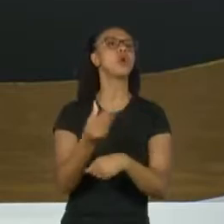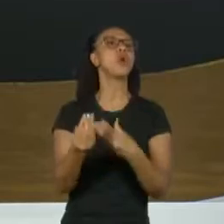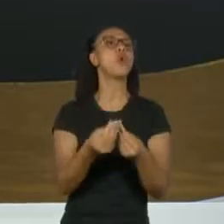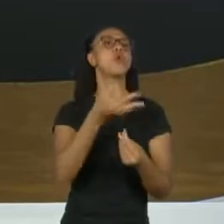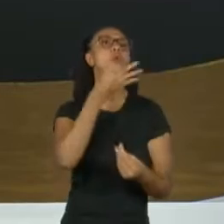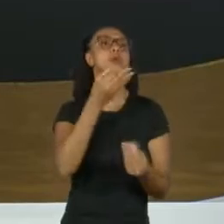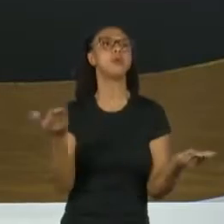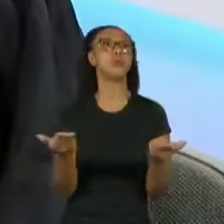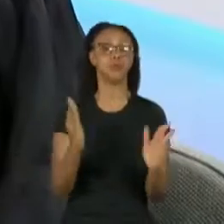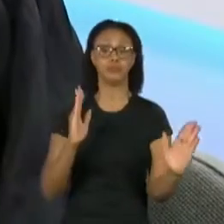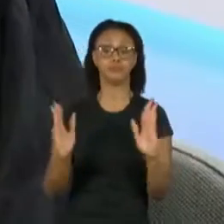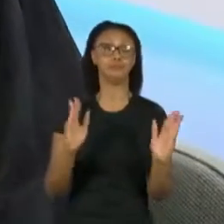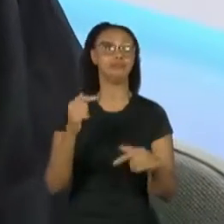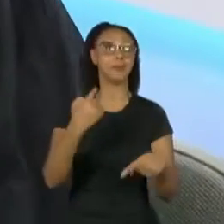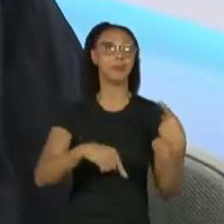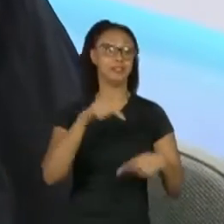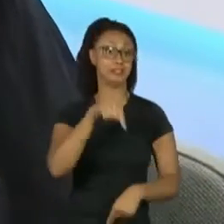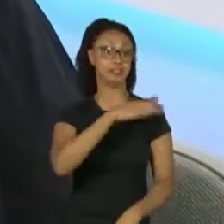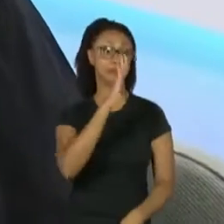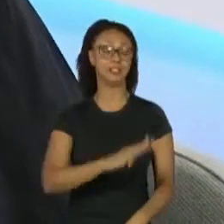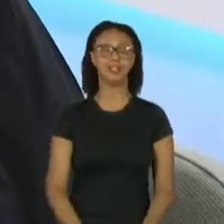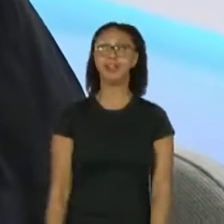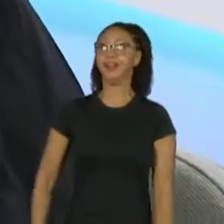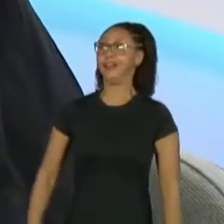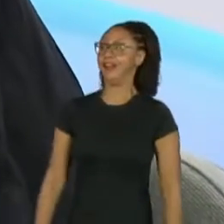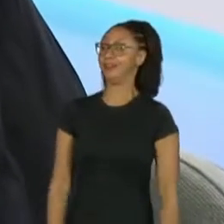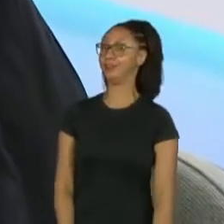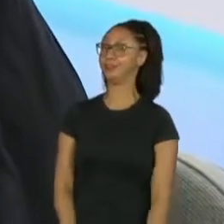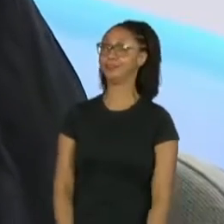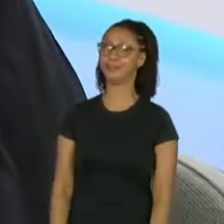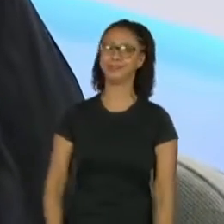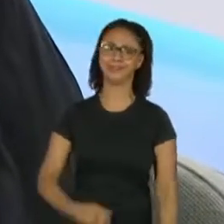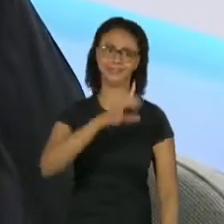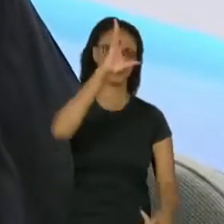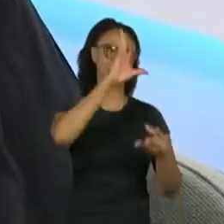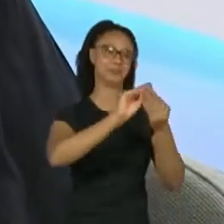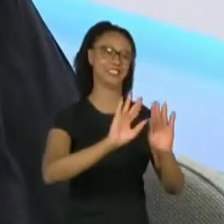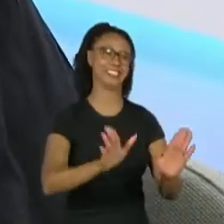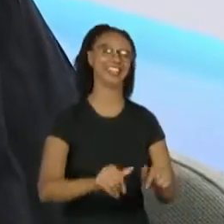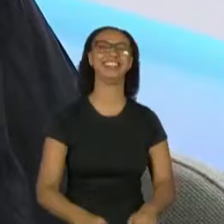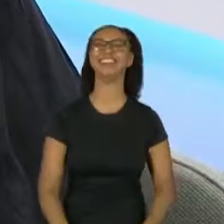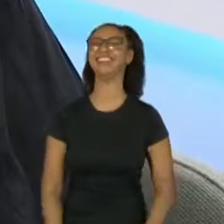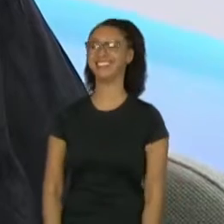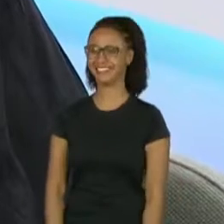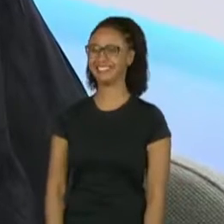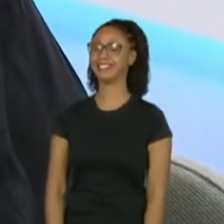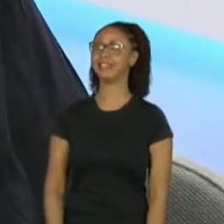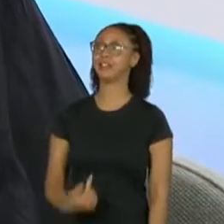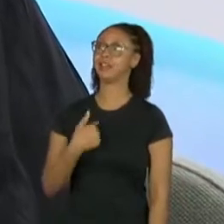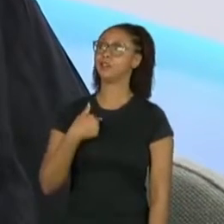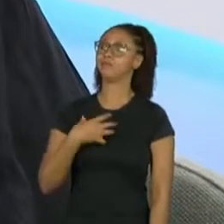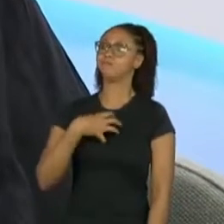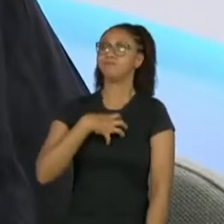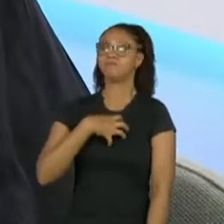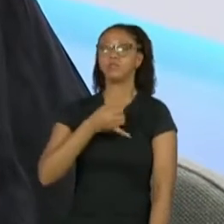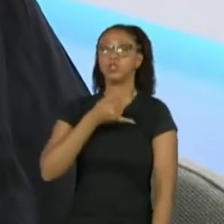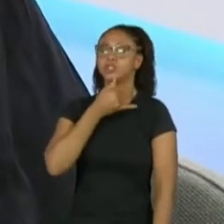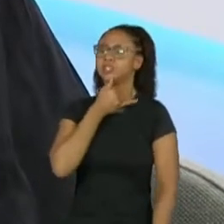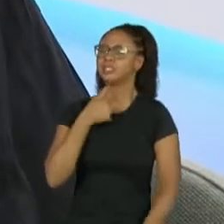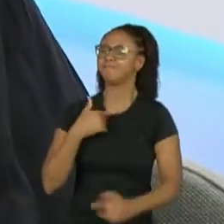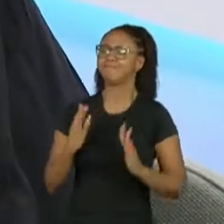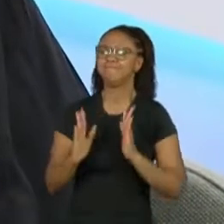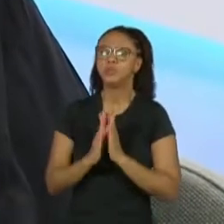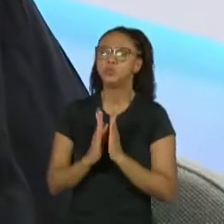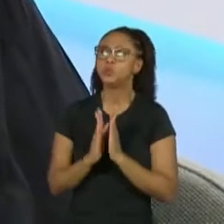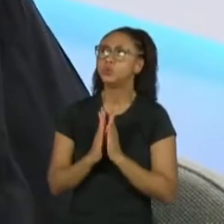política brasileira? O suspiro de estudo. Eu vejo com tristeza, rezo todos os dias para